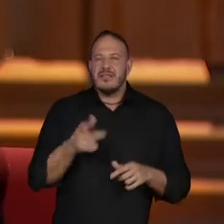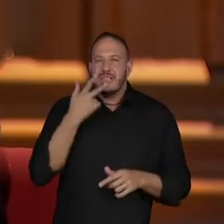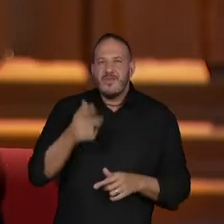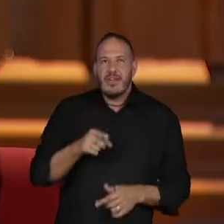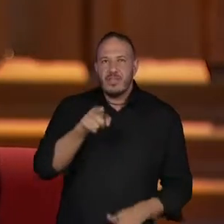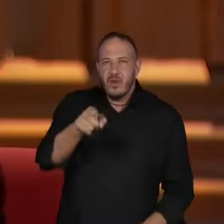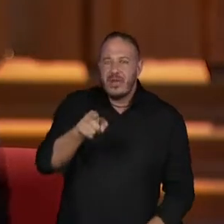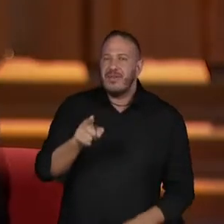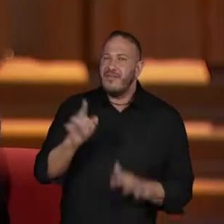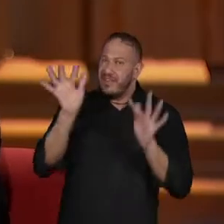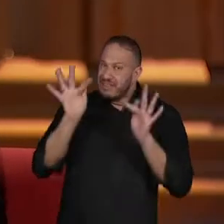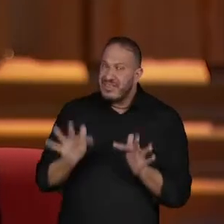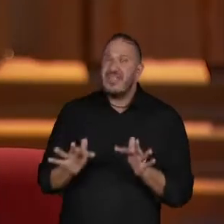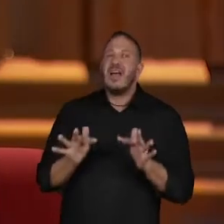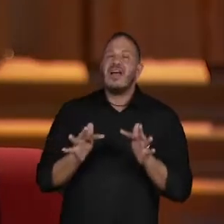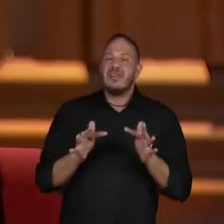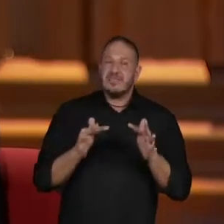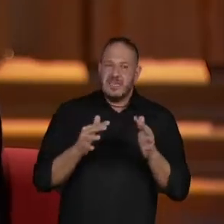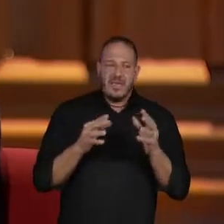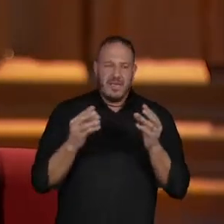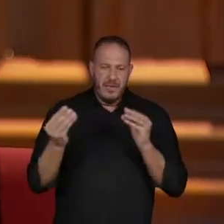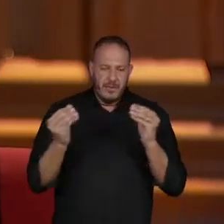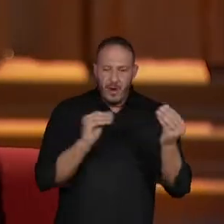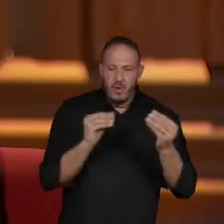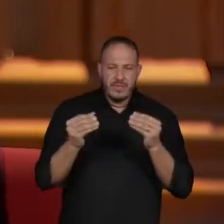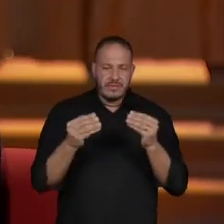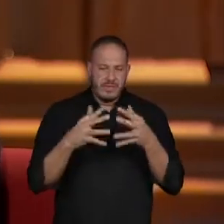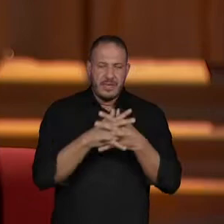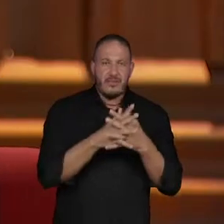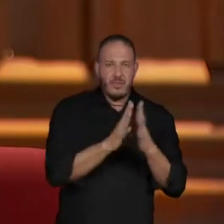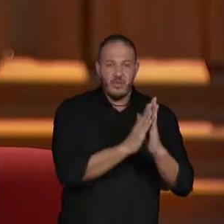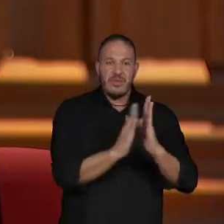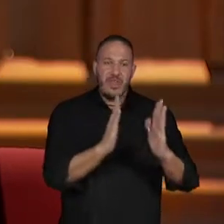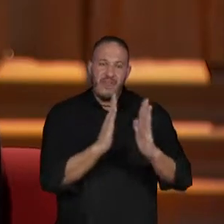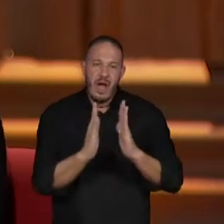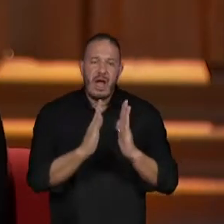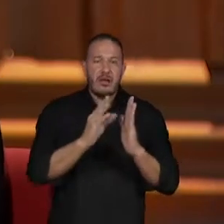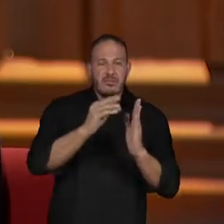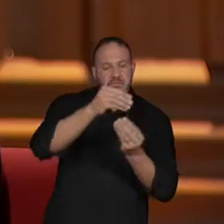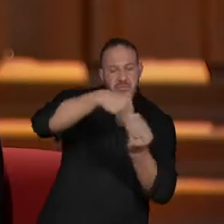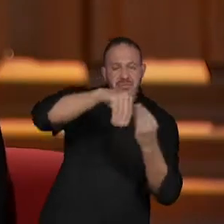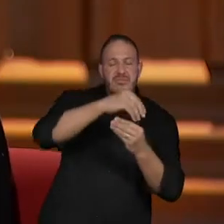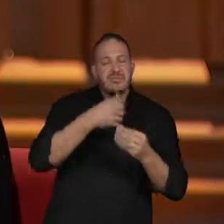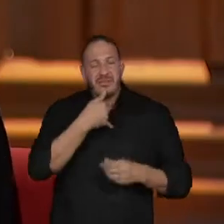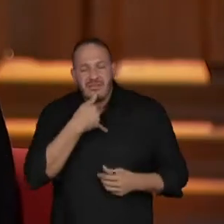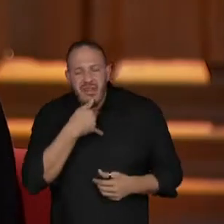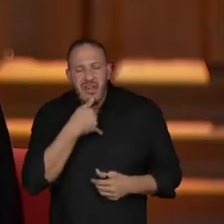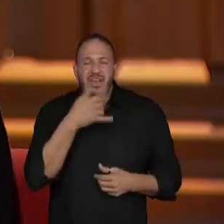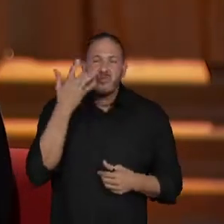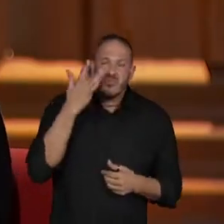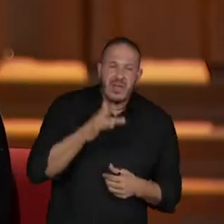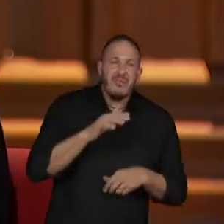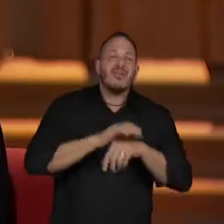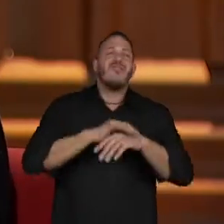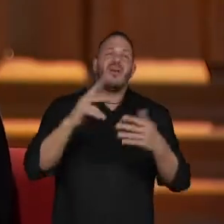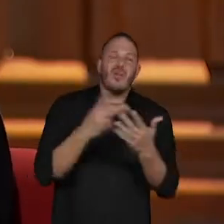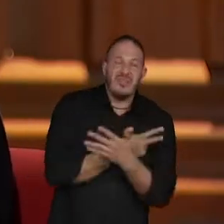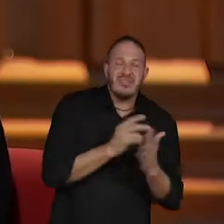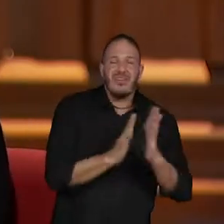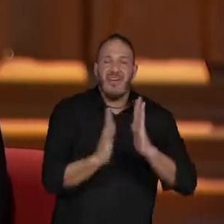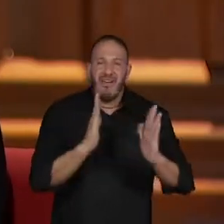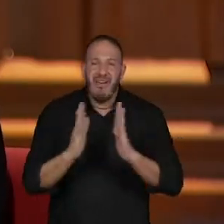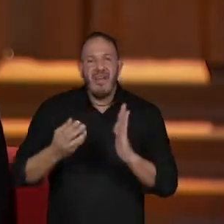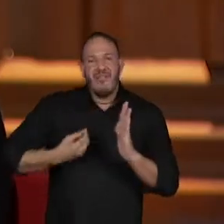felicidade é um negócio que rola no intervalo da tristeza, do fato de que a gente sabe que vai morrer, que a vida não é